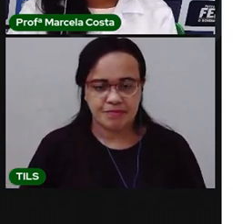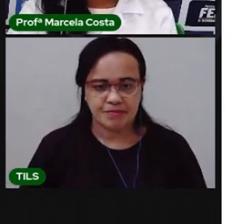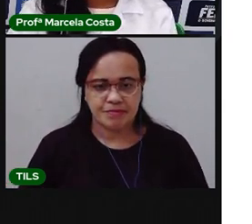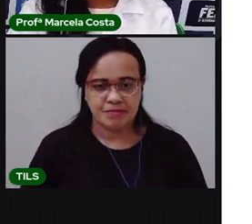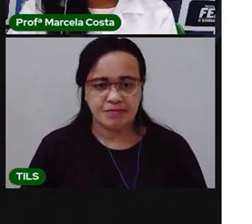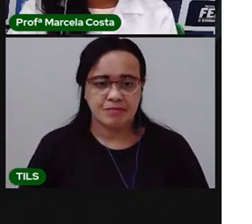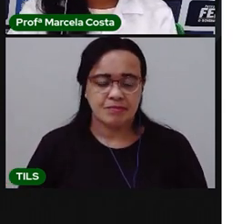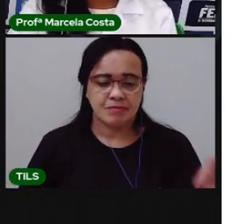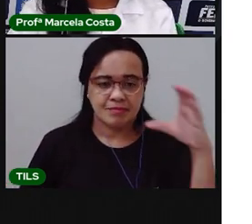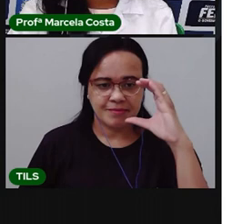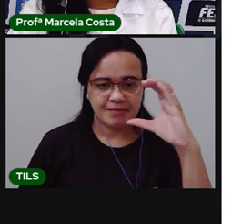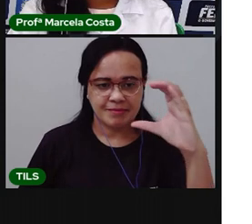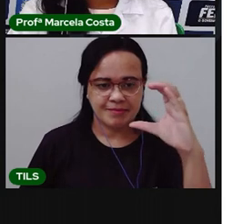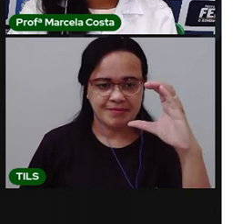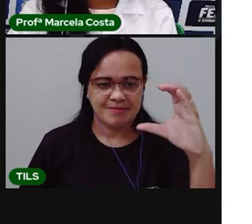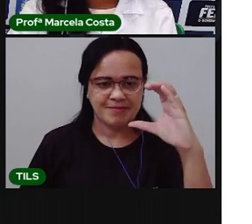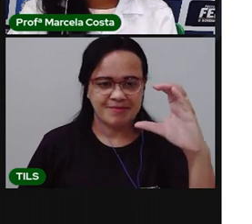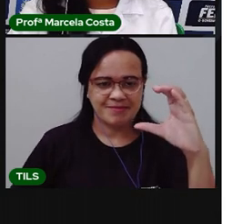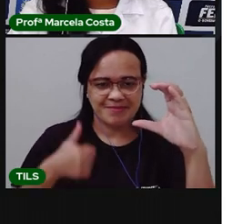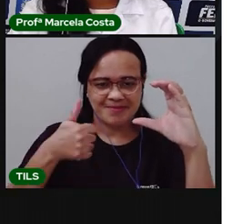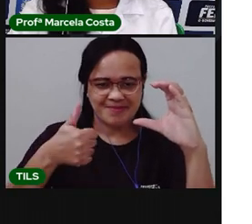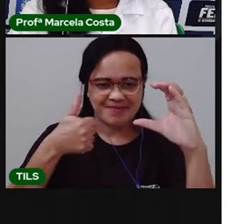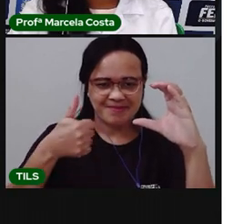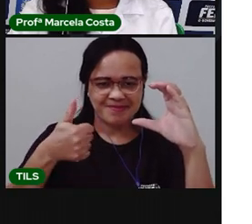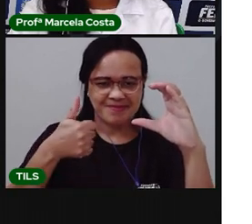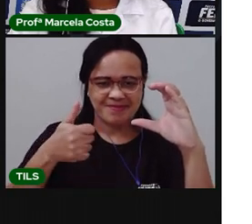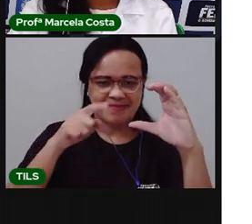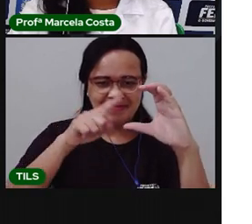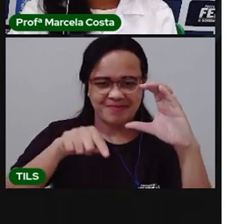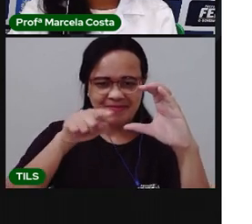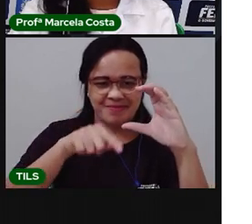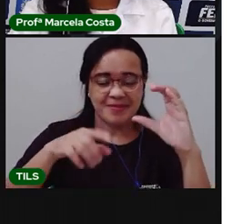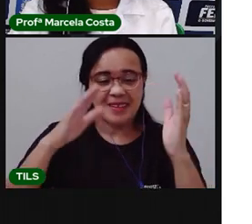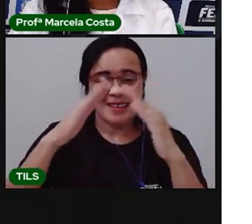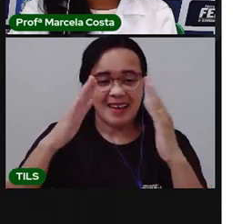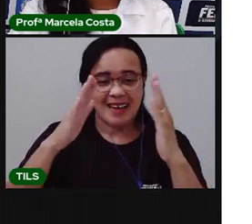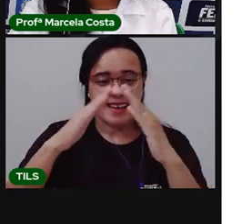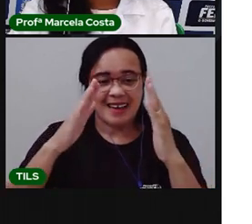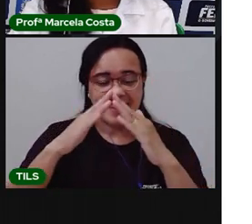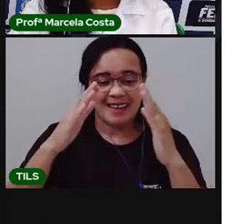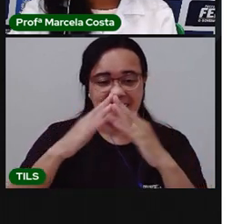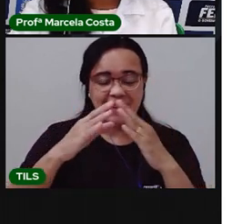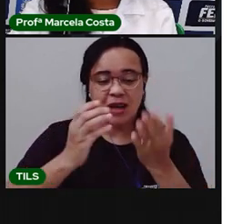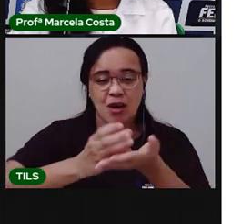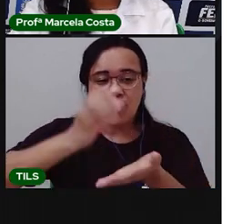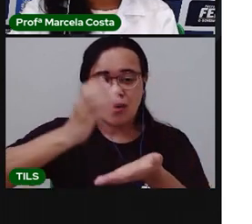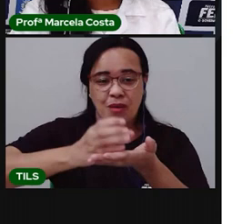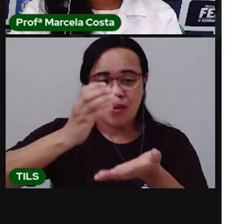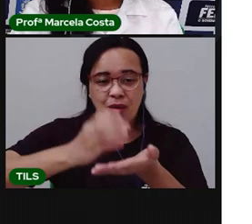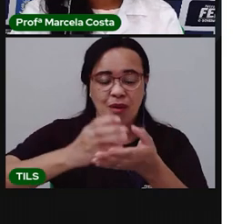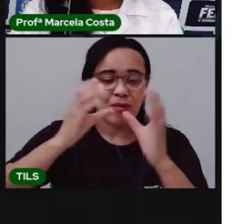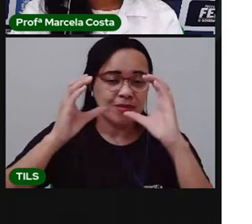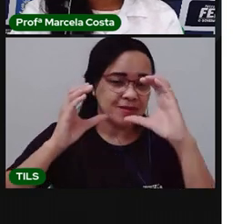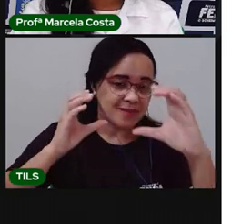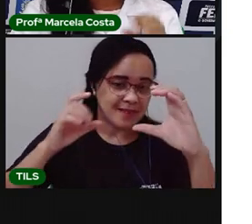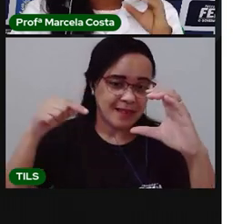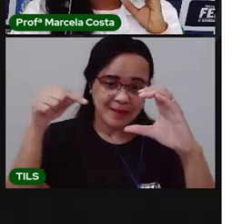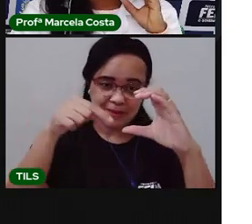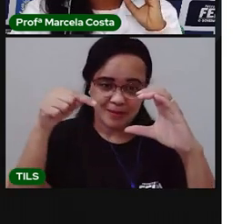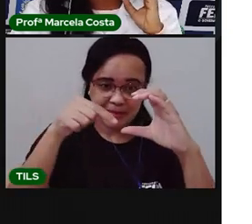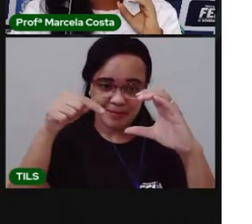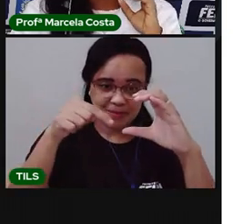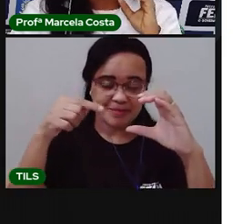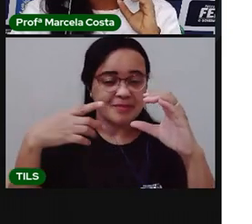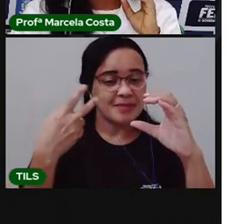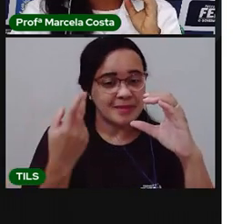A letra C, né, C de casa, C de copo, olha o C aqui, copo,